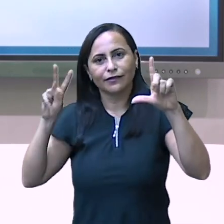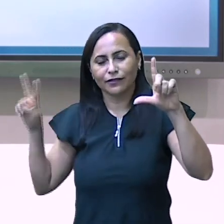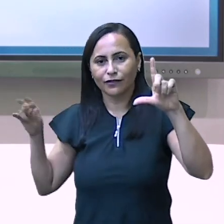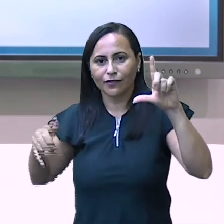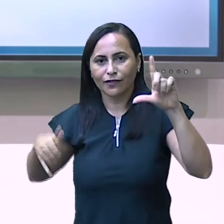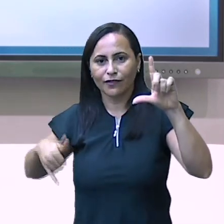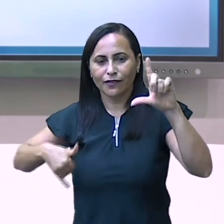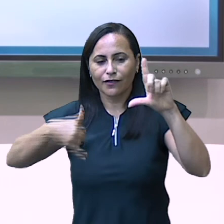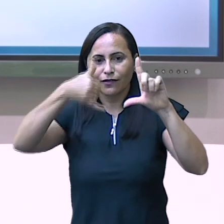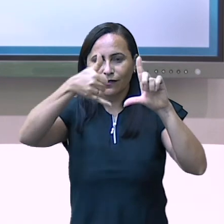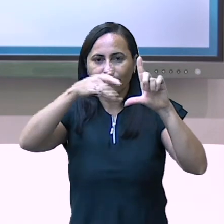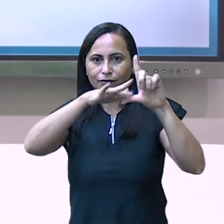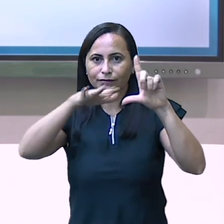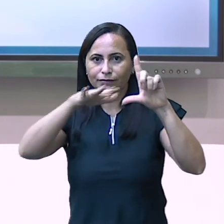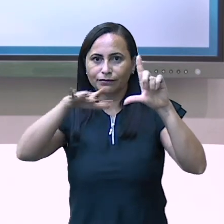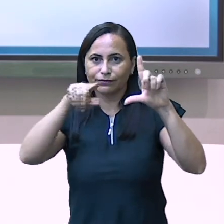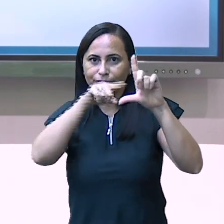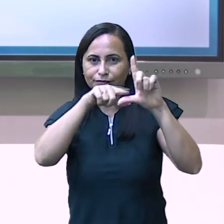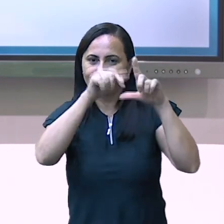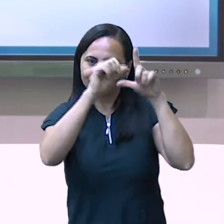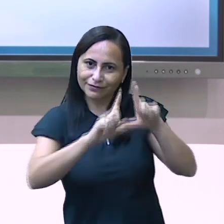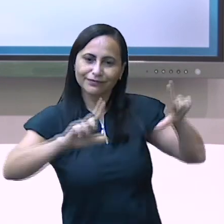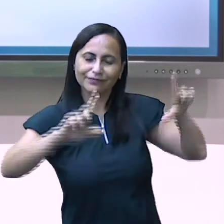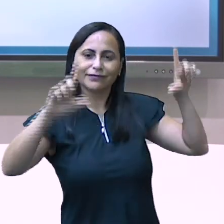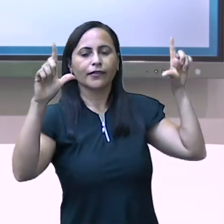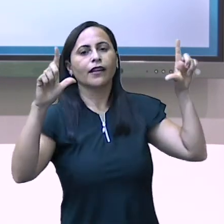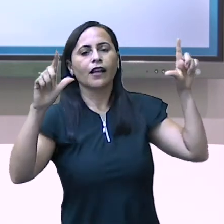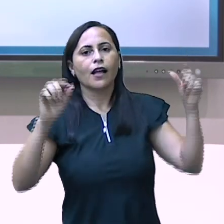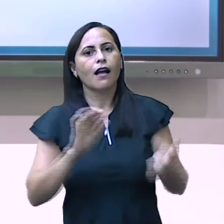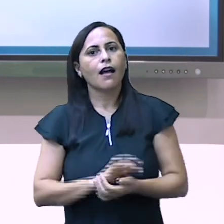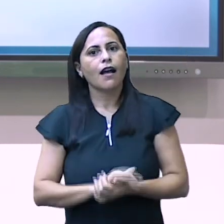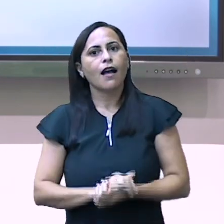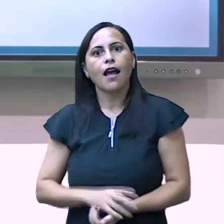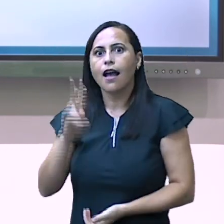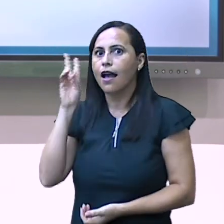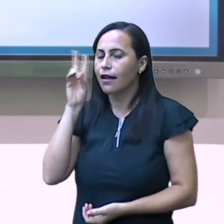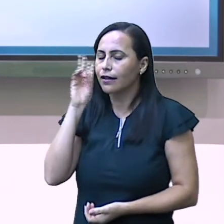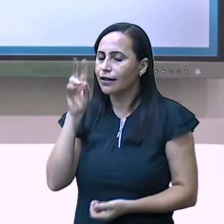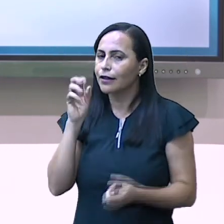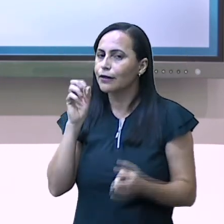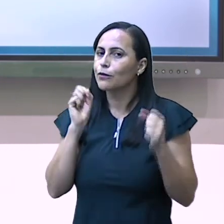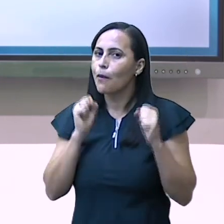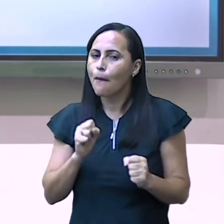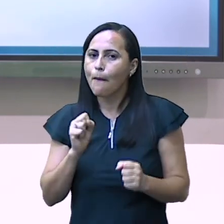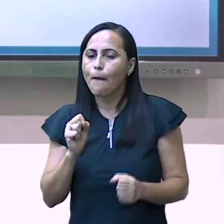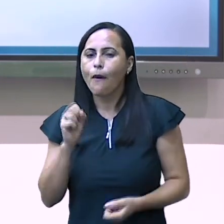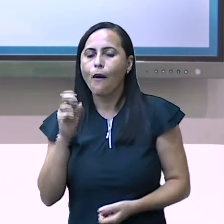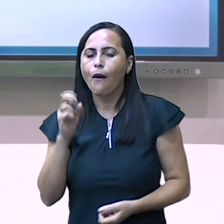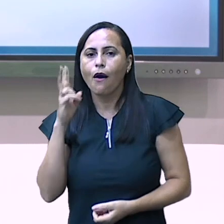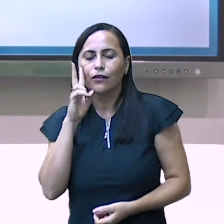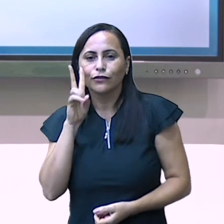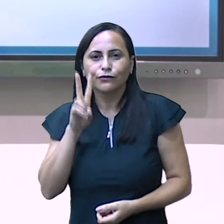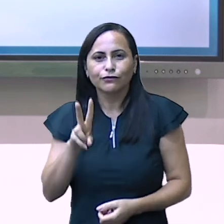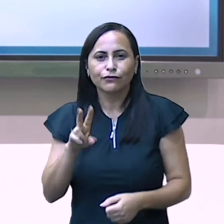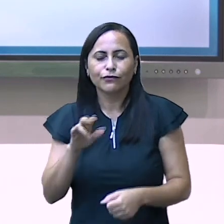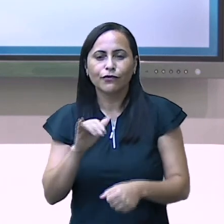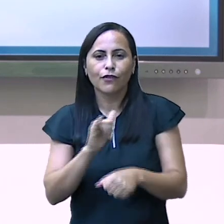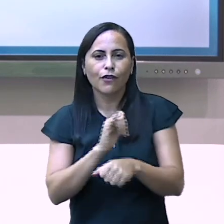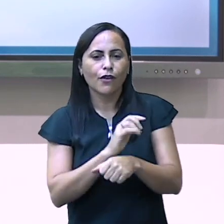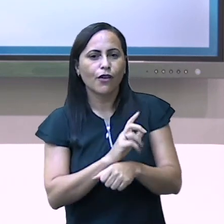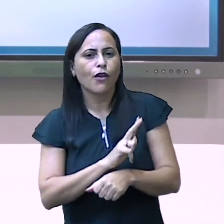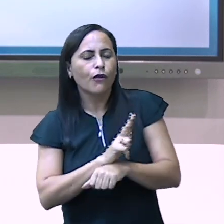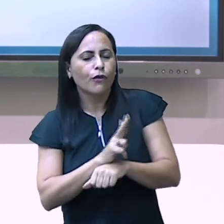aparece no canto da tela, que vocês serão direcionados para lá. E não esqueçam, vocês podem rever o vídeo, ir pausando, fazendo as